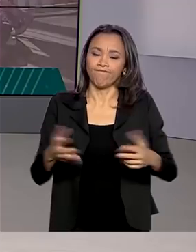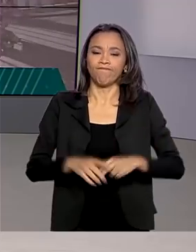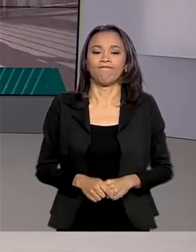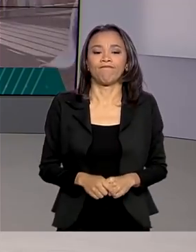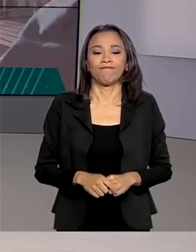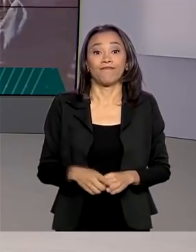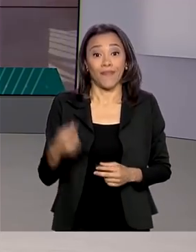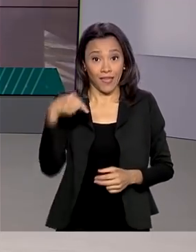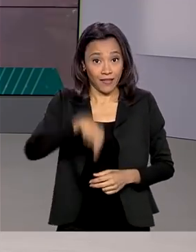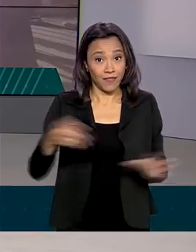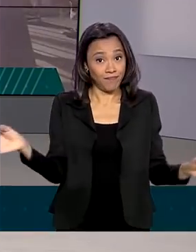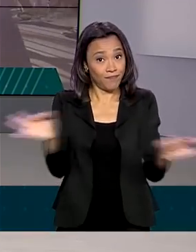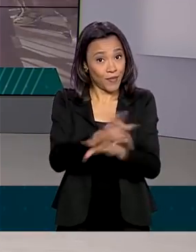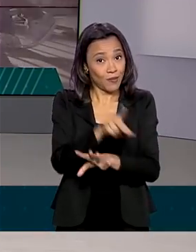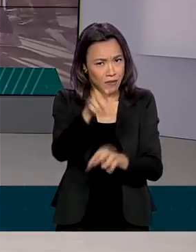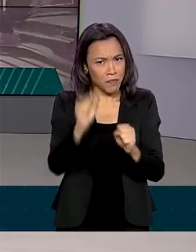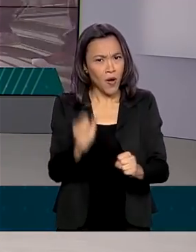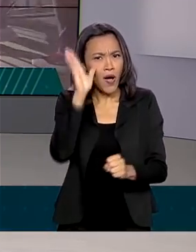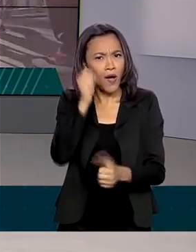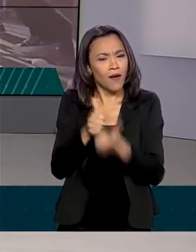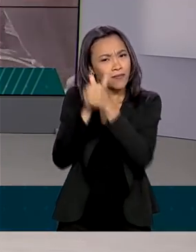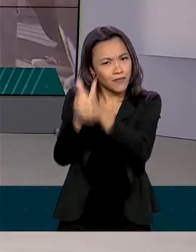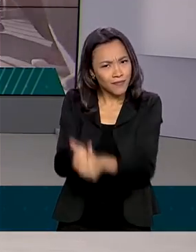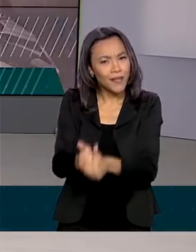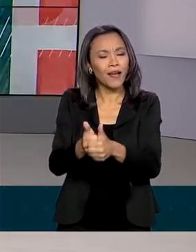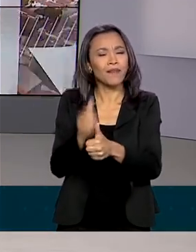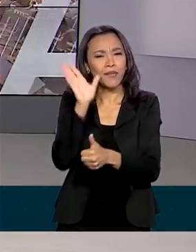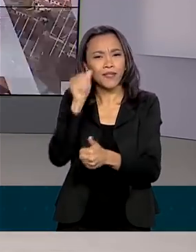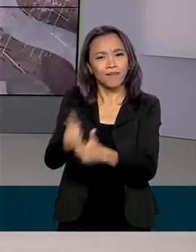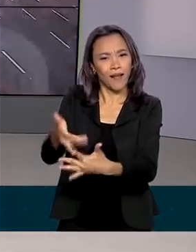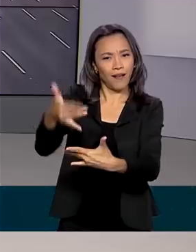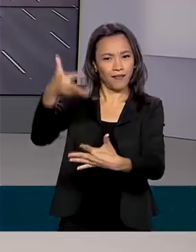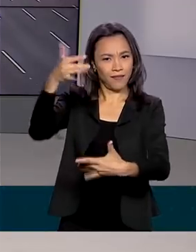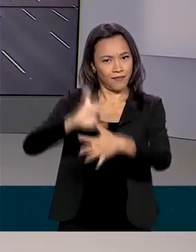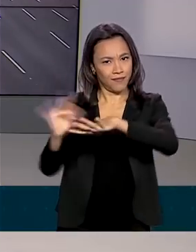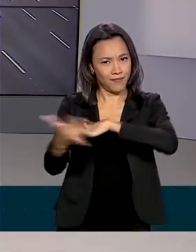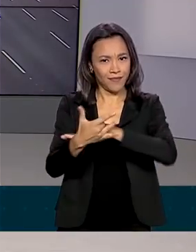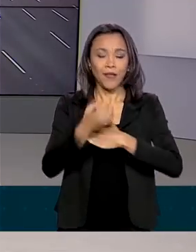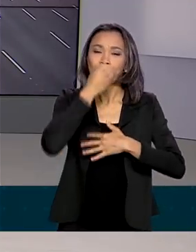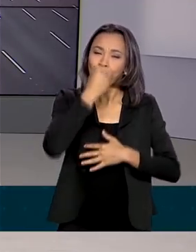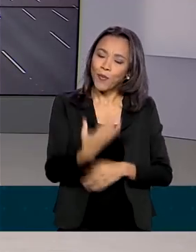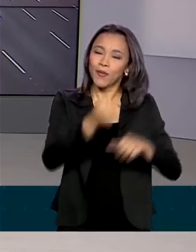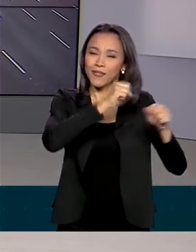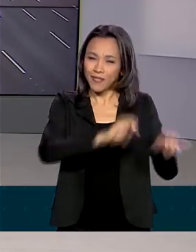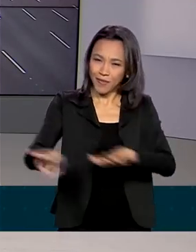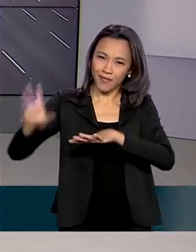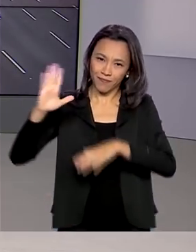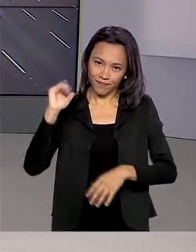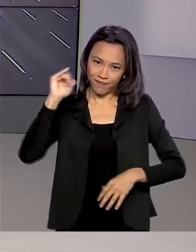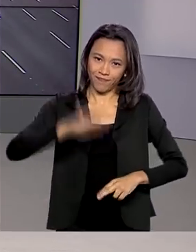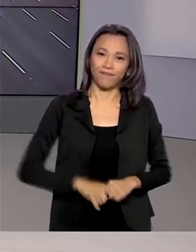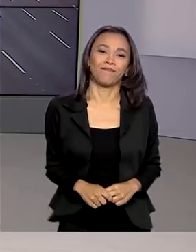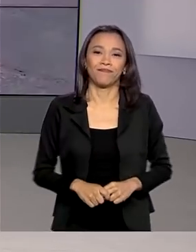O Brasil em Dia termina aqui. Você pode nos acompanhar também pelas redes sociais. Uma boa semana para você. Tchau!